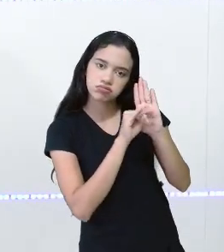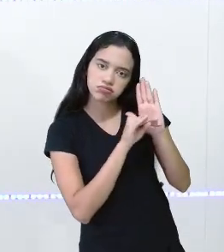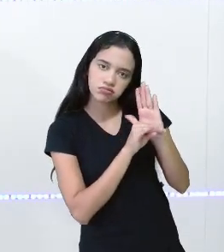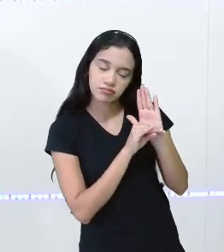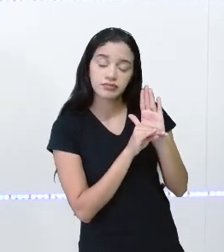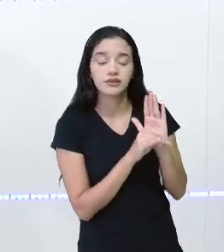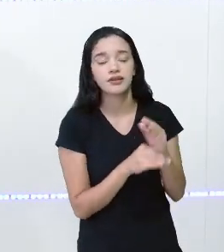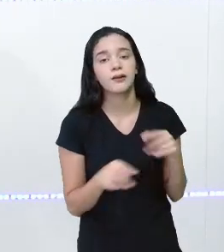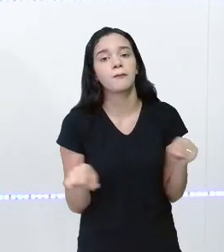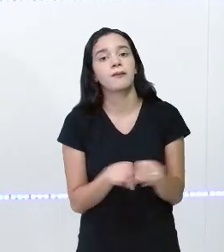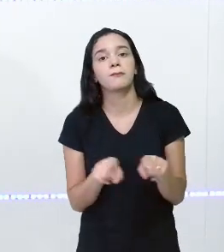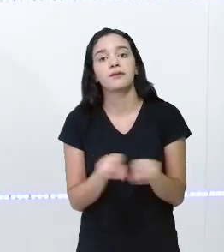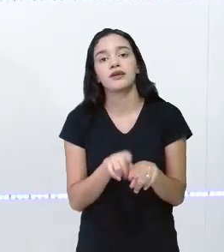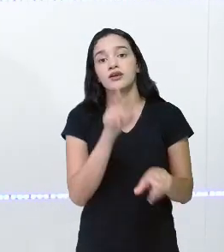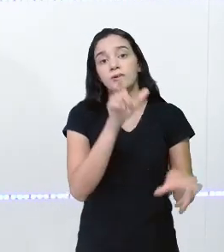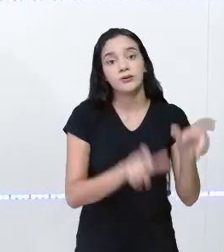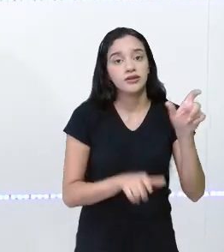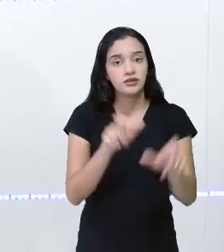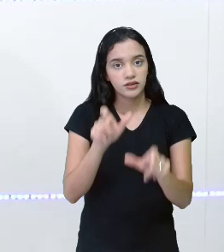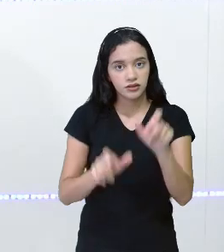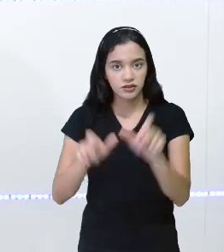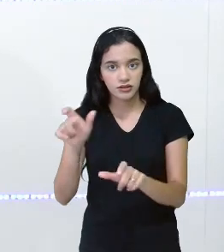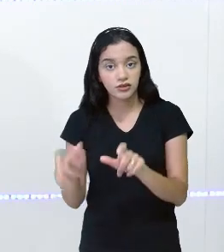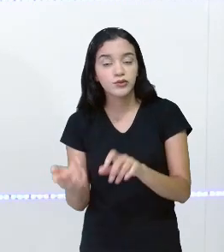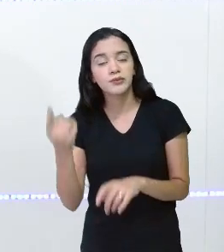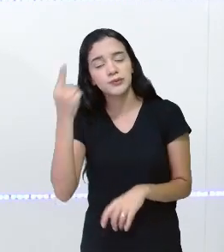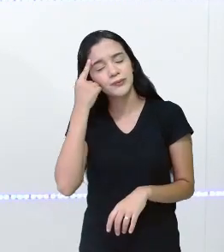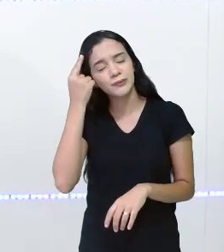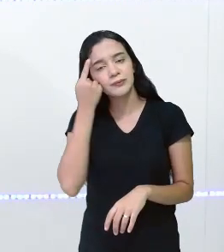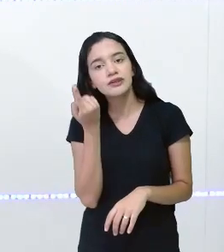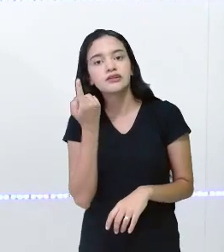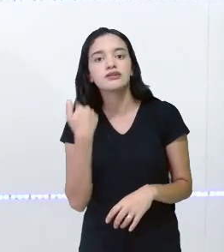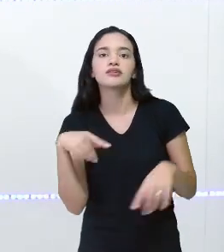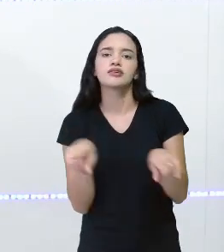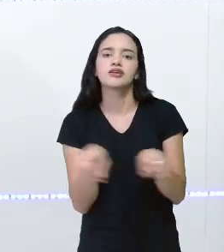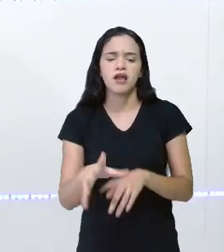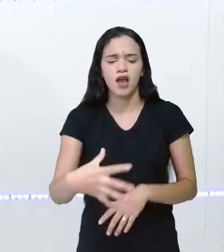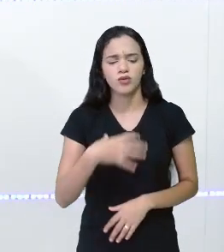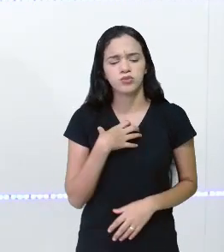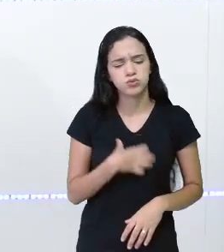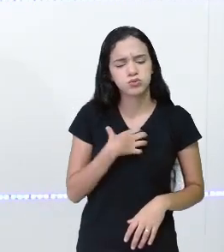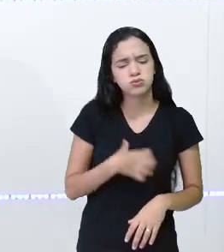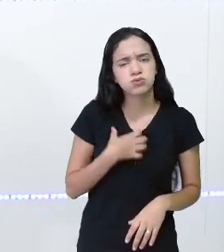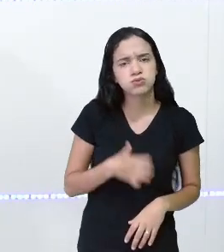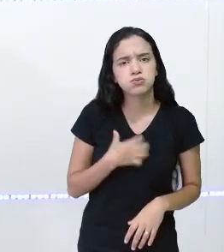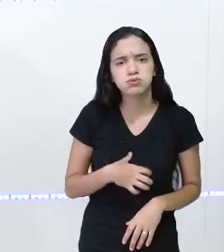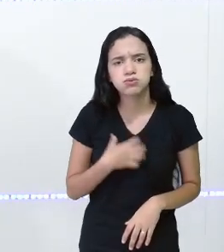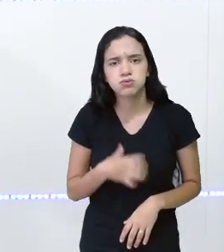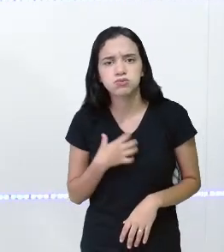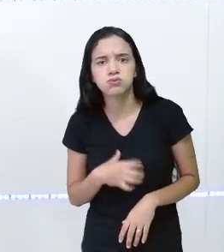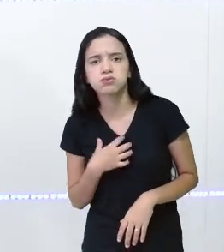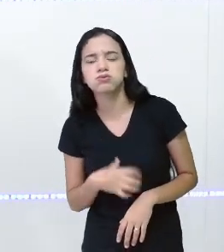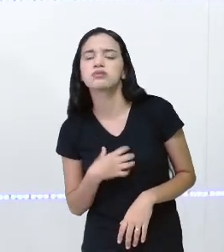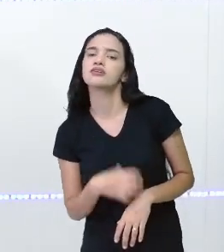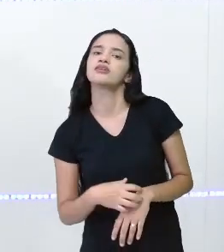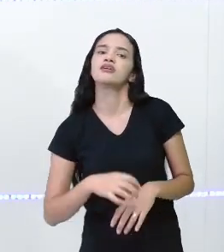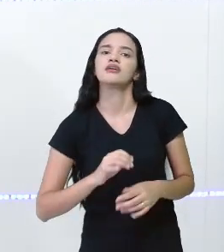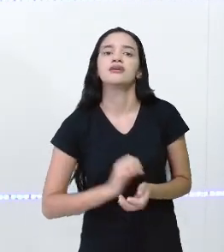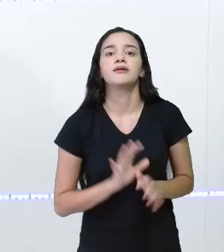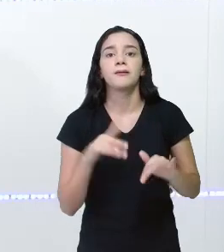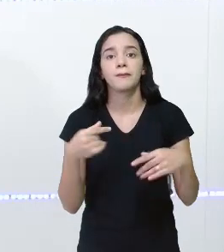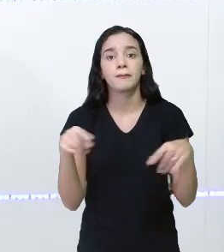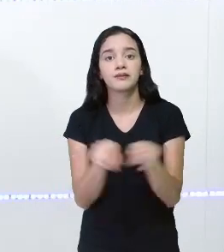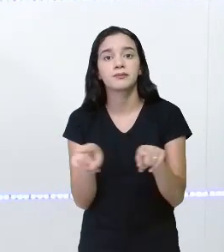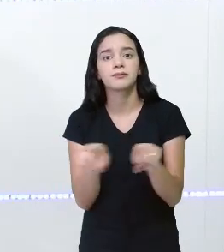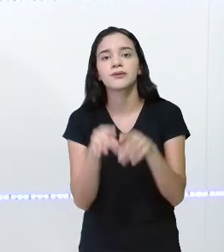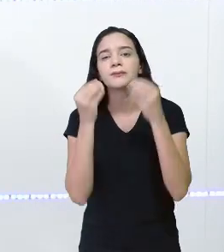quadrinhos. E os personagens, quando eles pensam, quando eles ficam com raiva, quando eles estão muito afetivos, quando